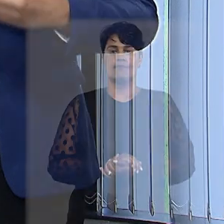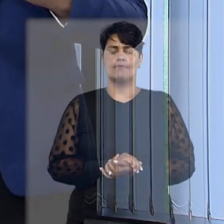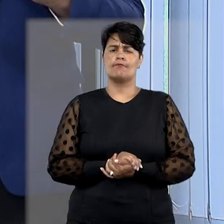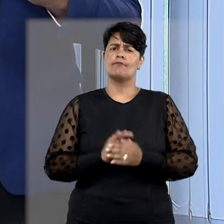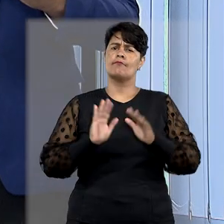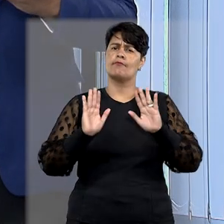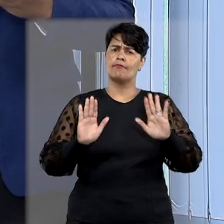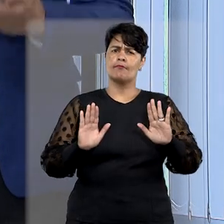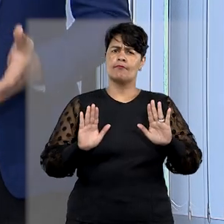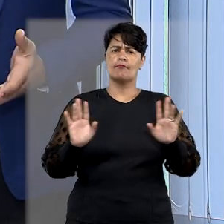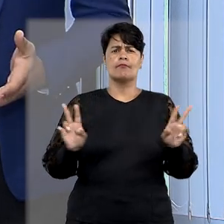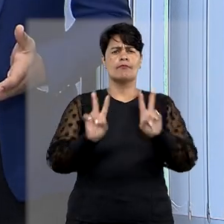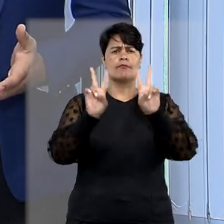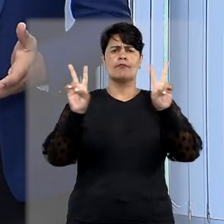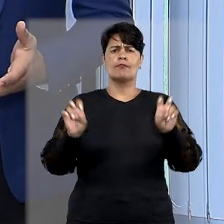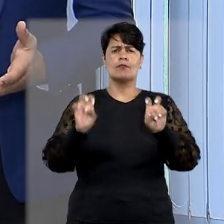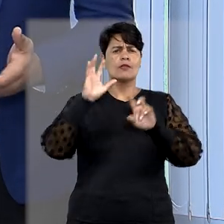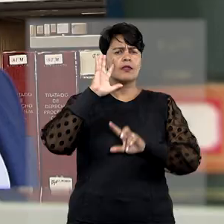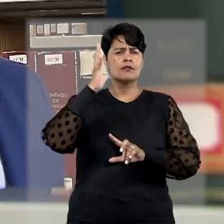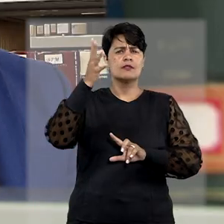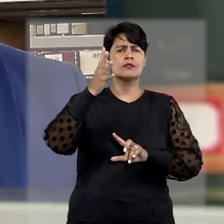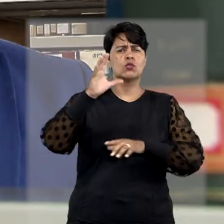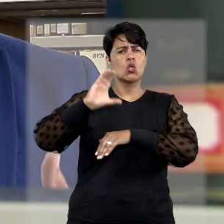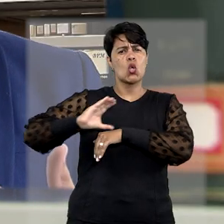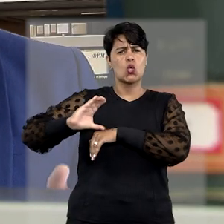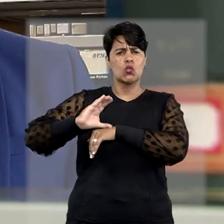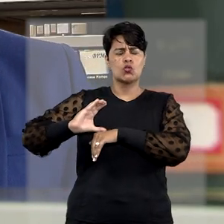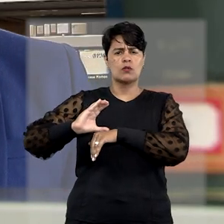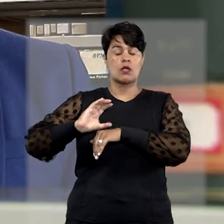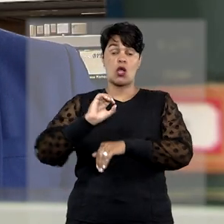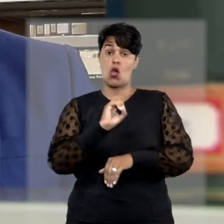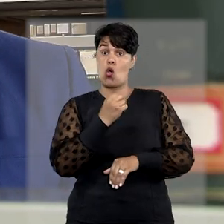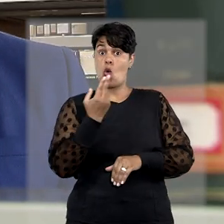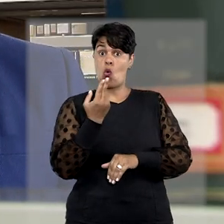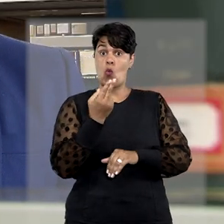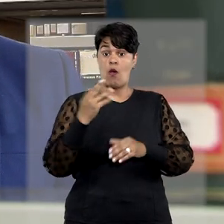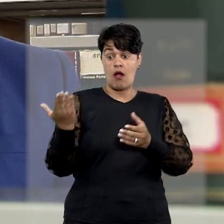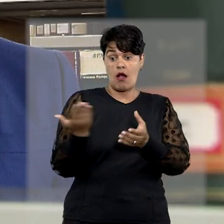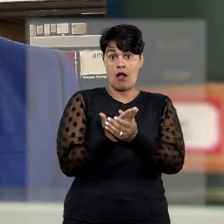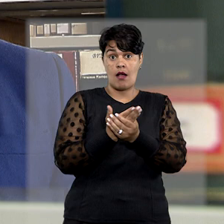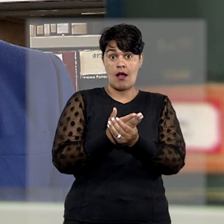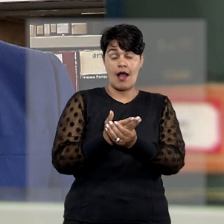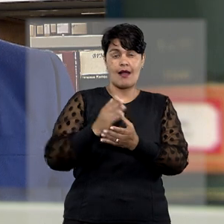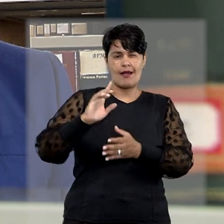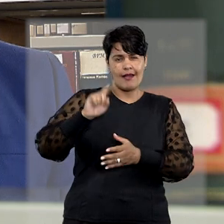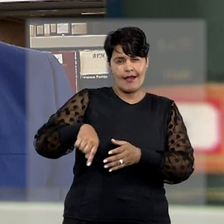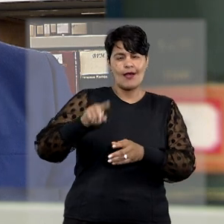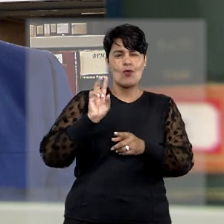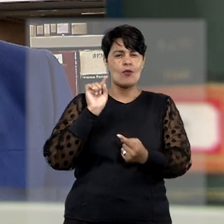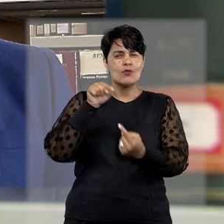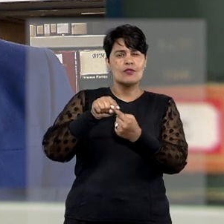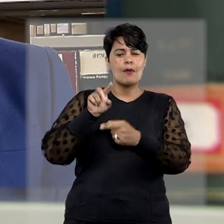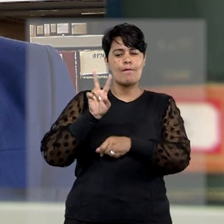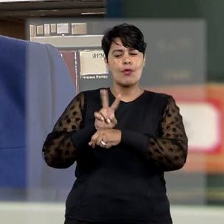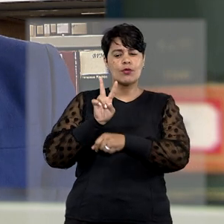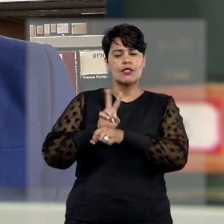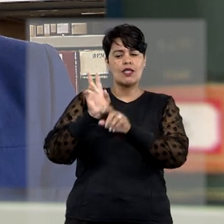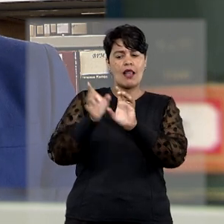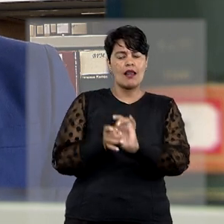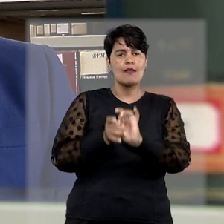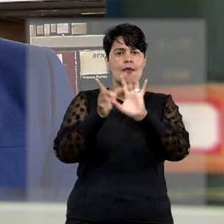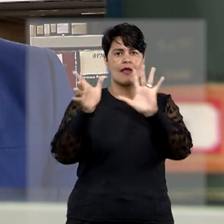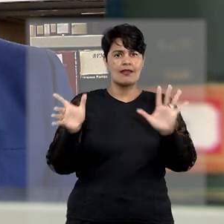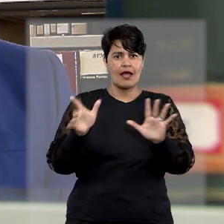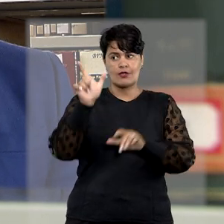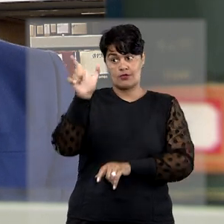Um remédio constitucional ou uma ação própria destinada a proteger a liberdade de uma pessoa em